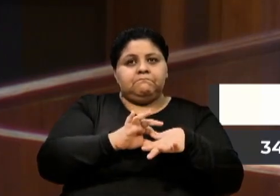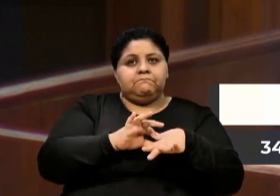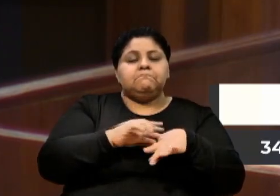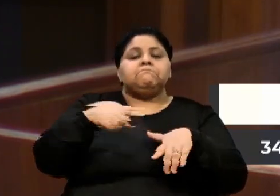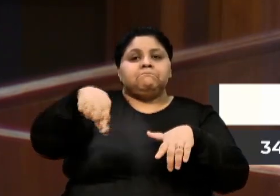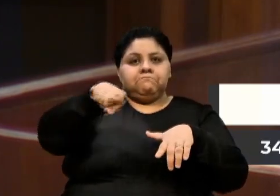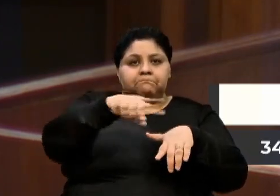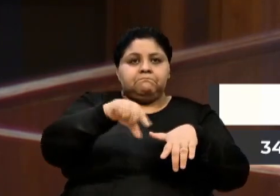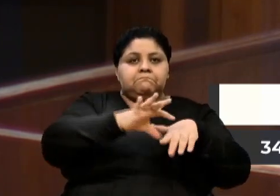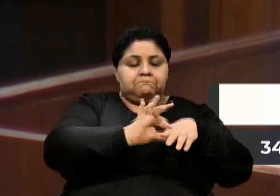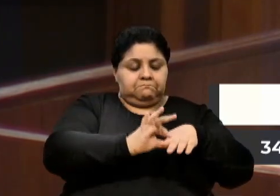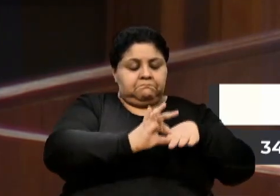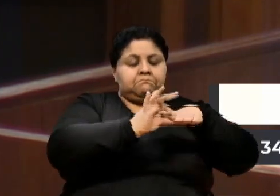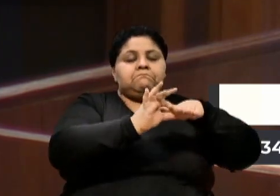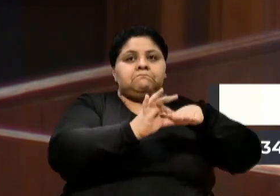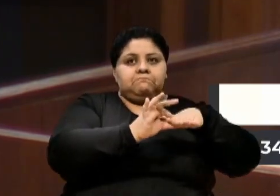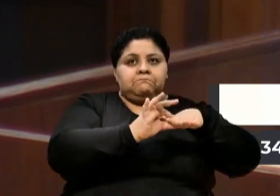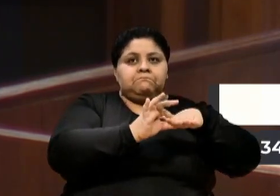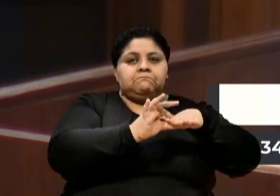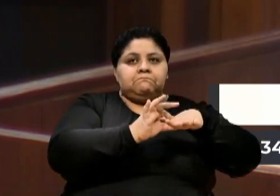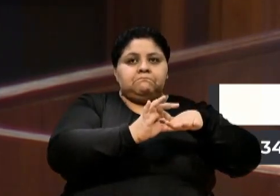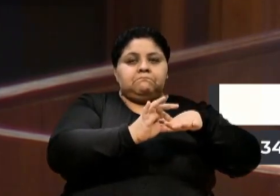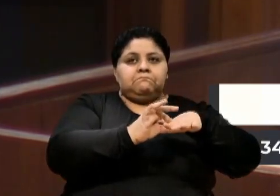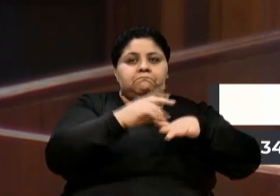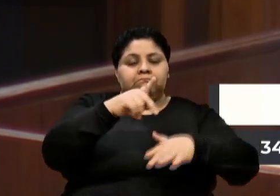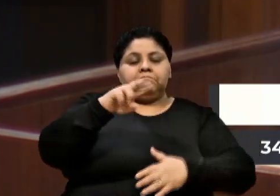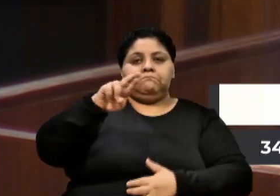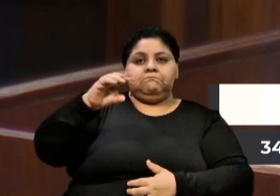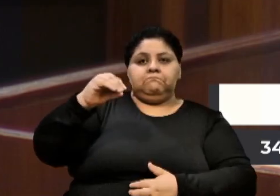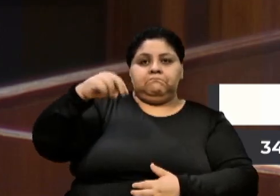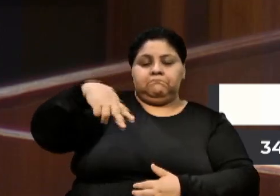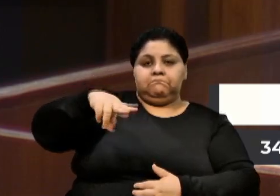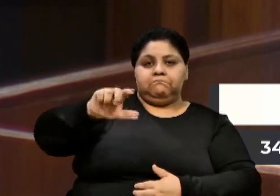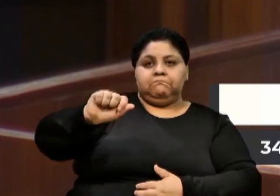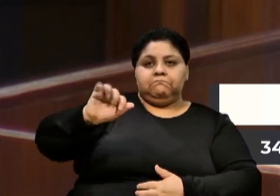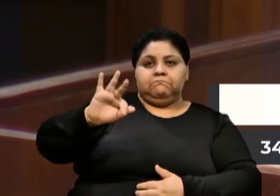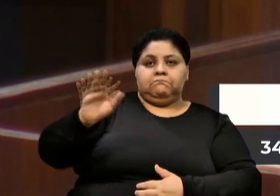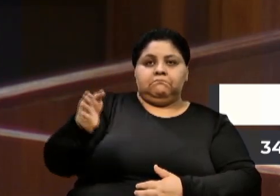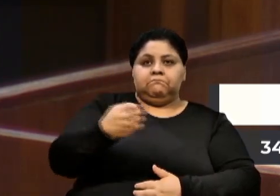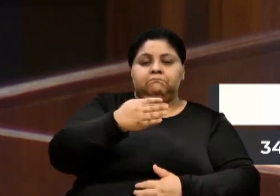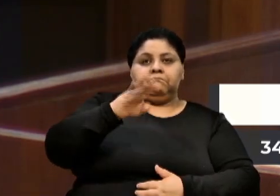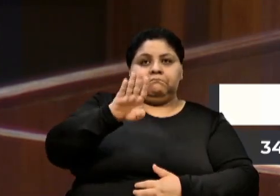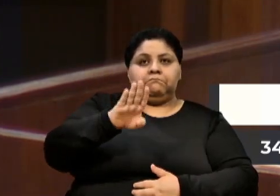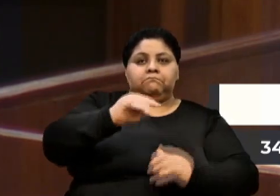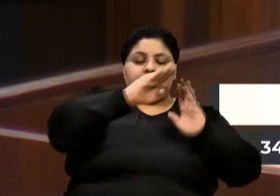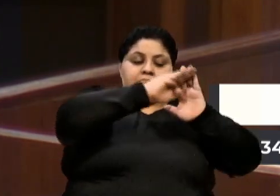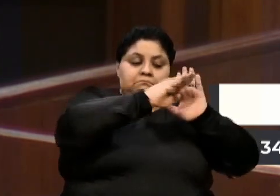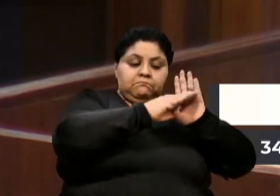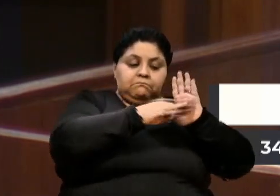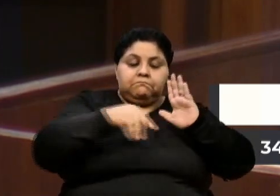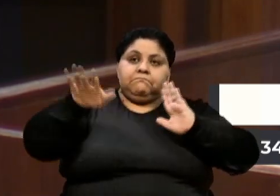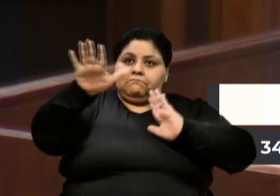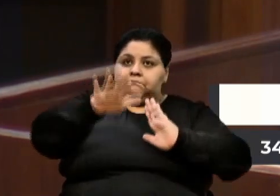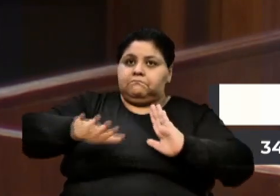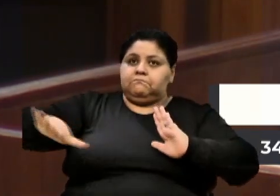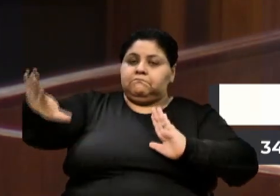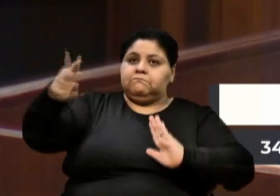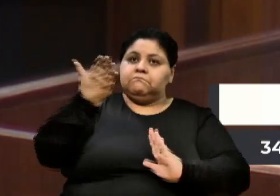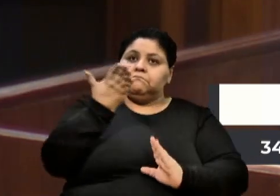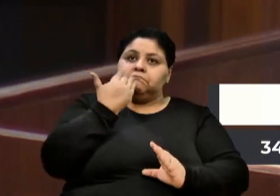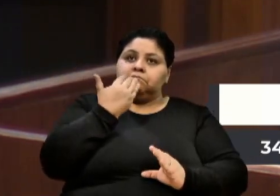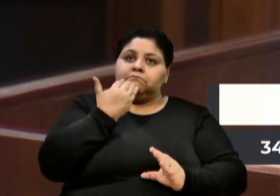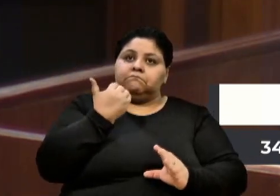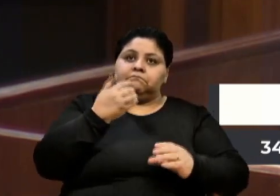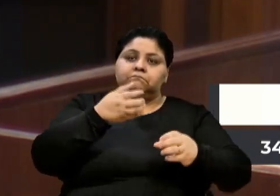Nós conversamos sobre o PRONAF-B, sobre esse Programa Nacional de Alimentação Escolar, os